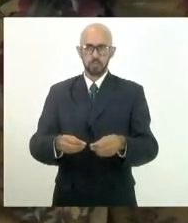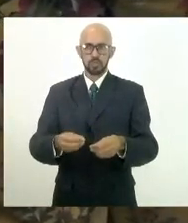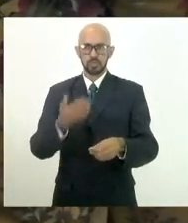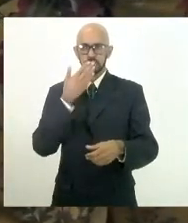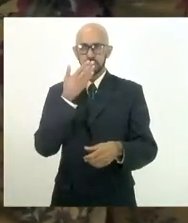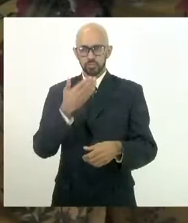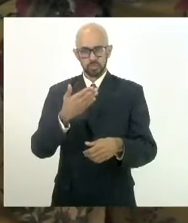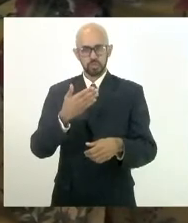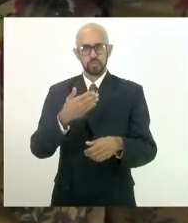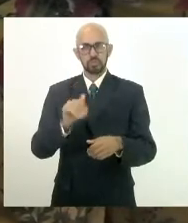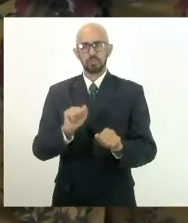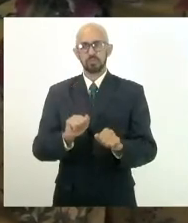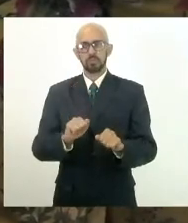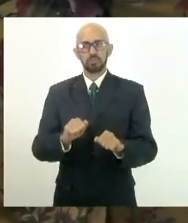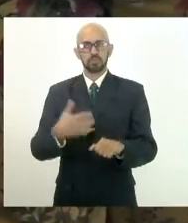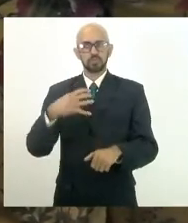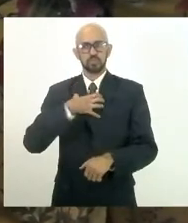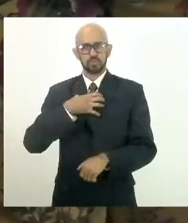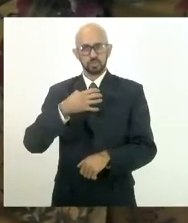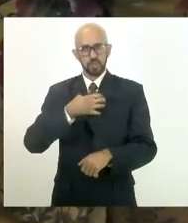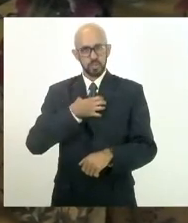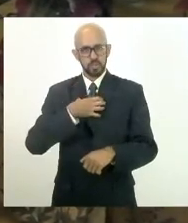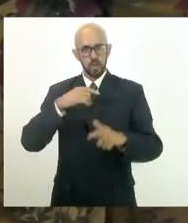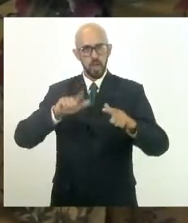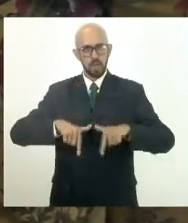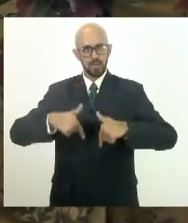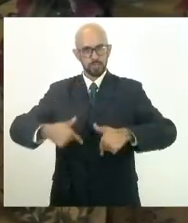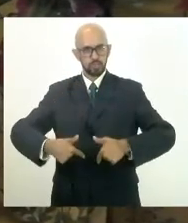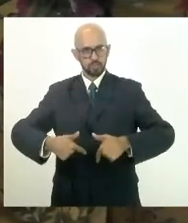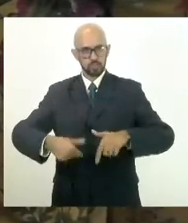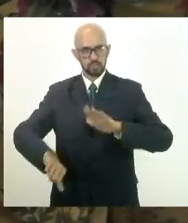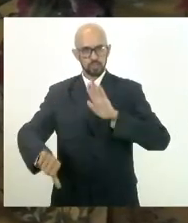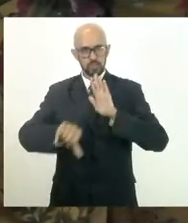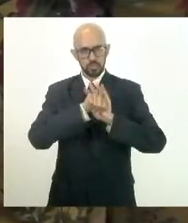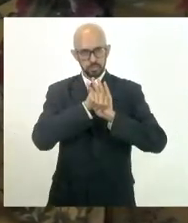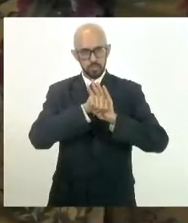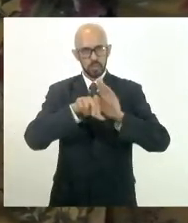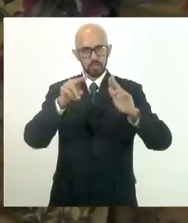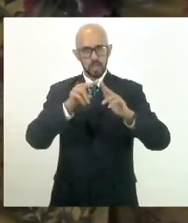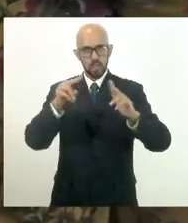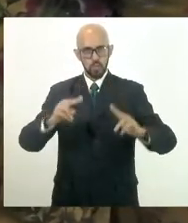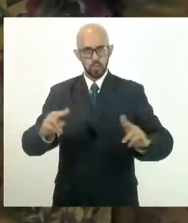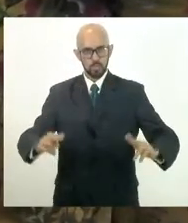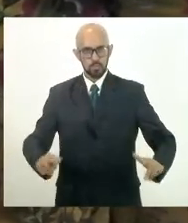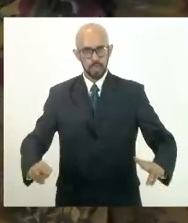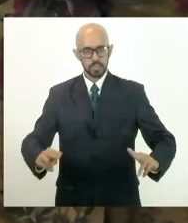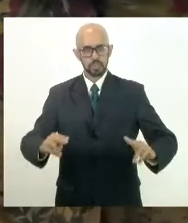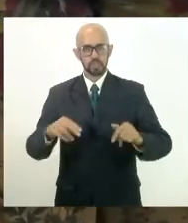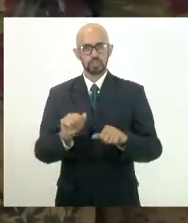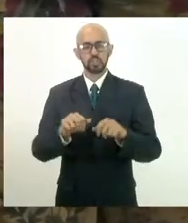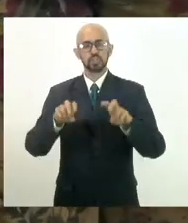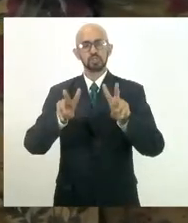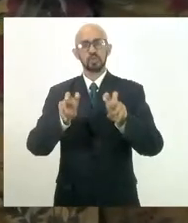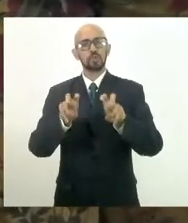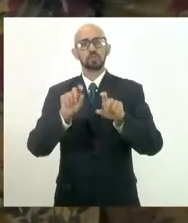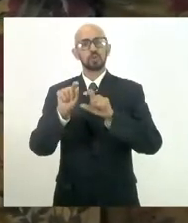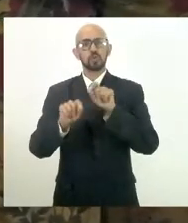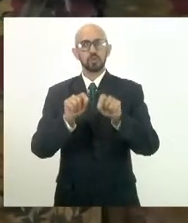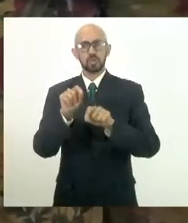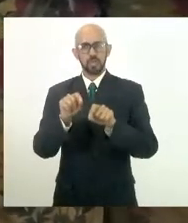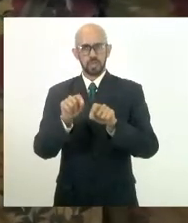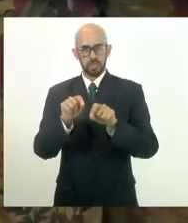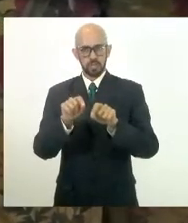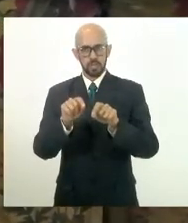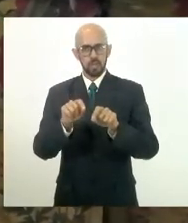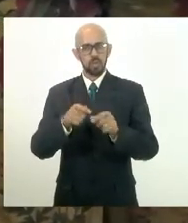procedimento, atitude criminosa da Unimed em relação àquilo